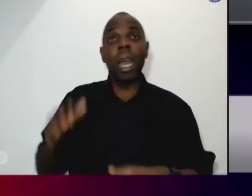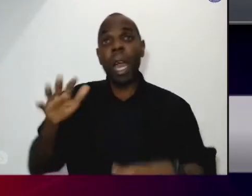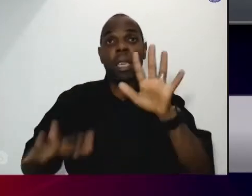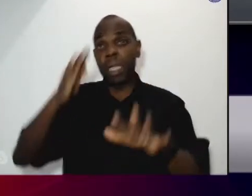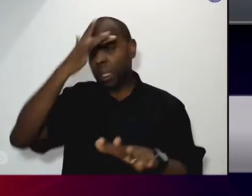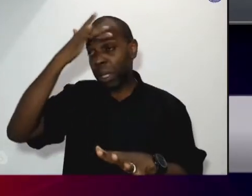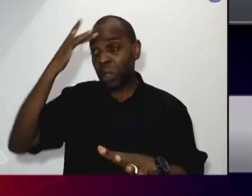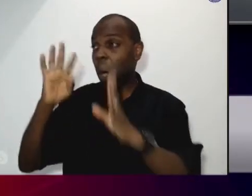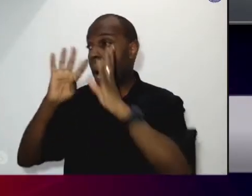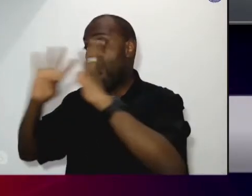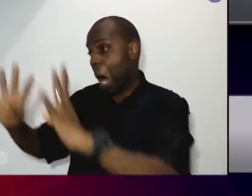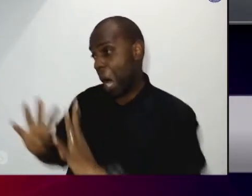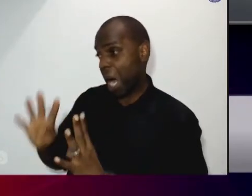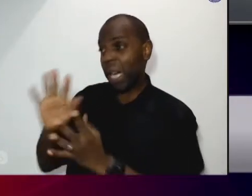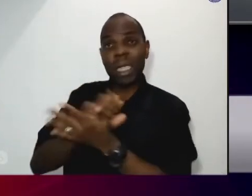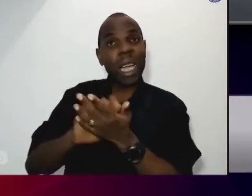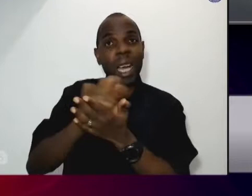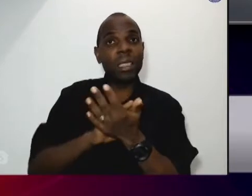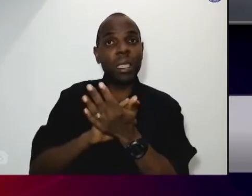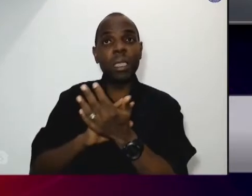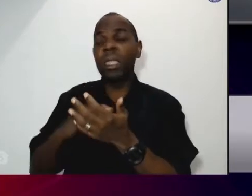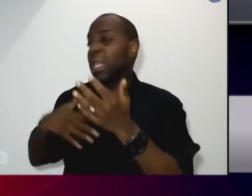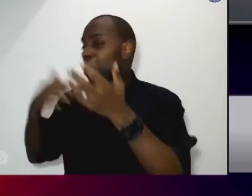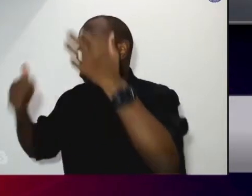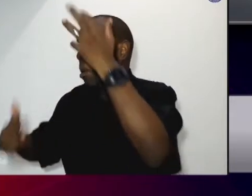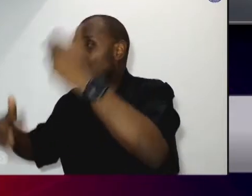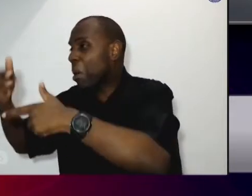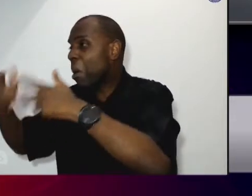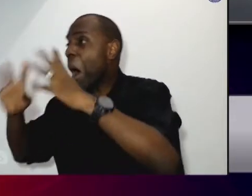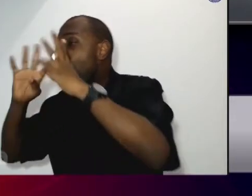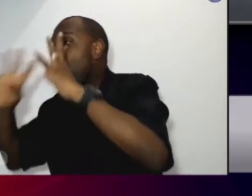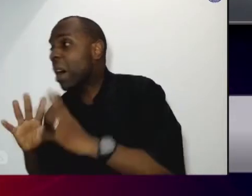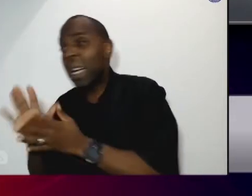a gente está ali para escutar o que ela precisa